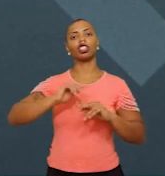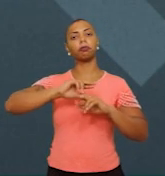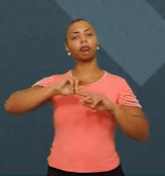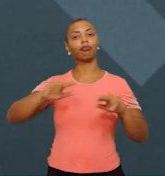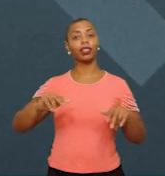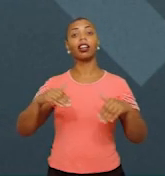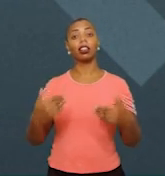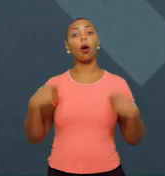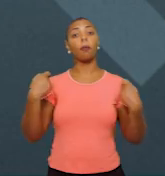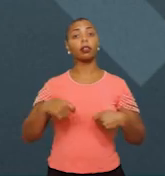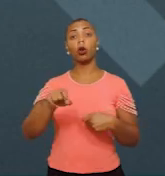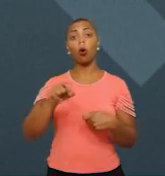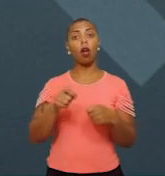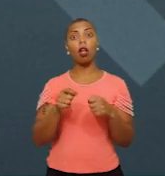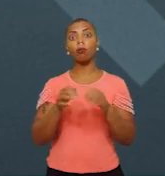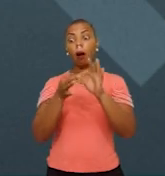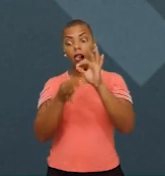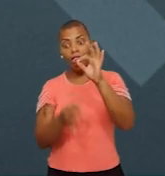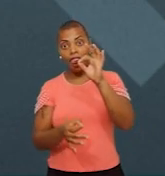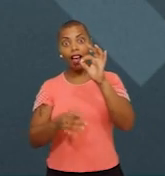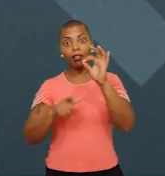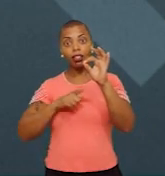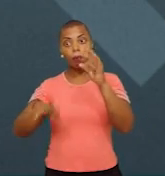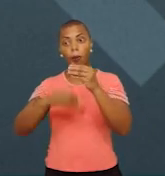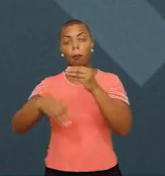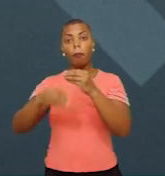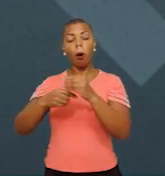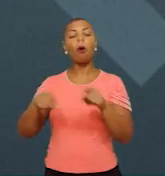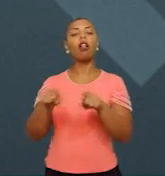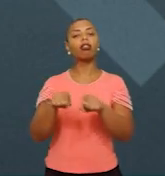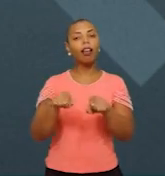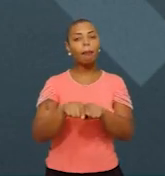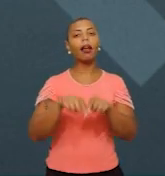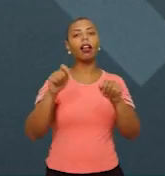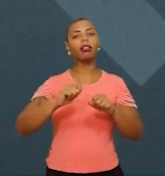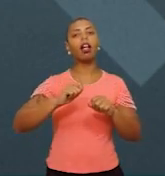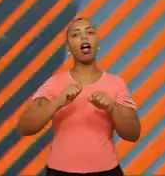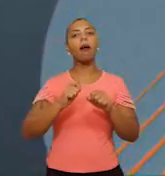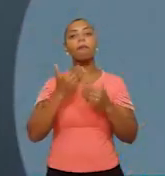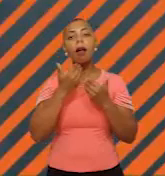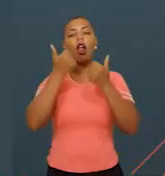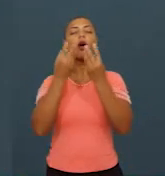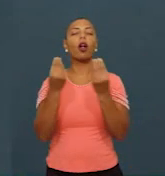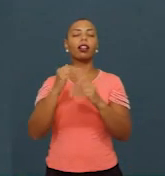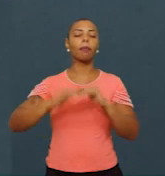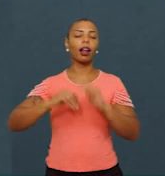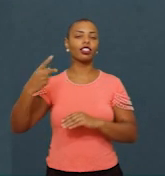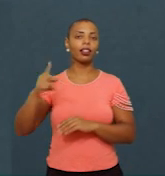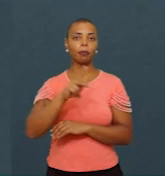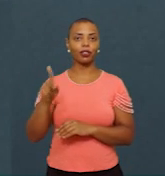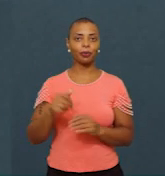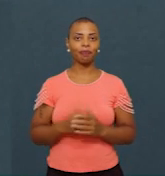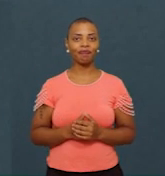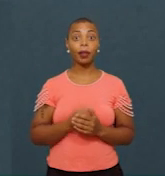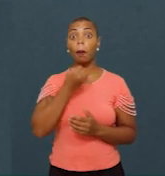aumentar o repertório e melhorar a qualidade das práticas dos professores. Bom, então, ouvimos